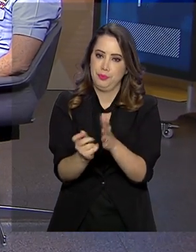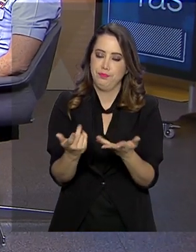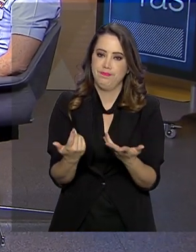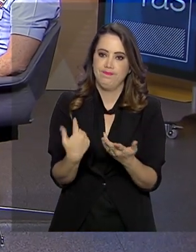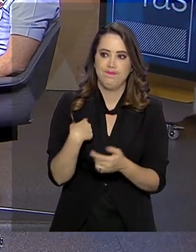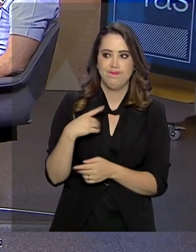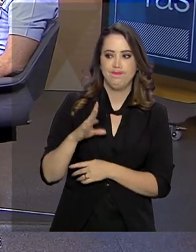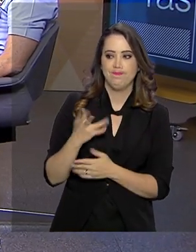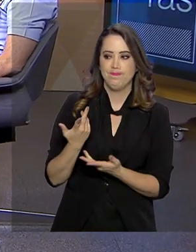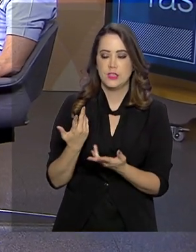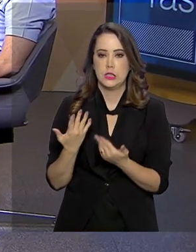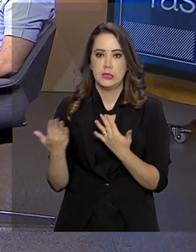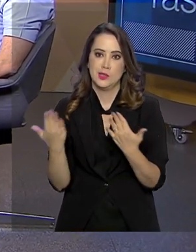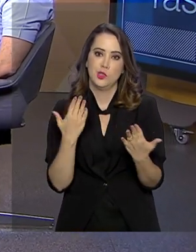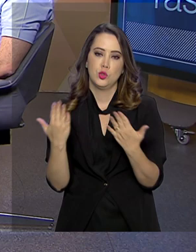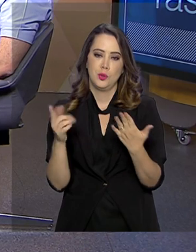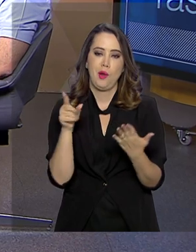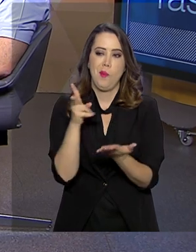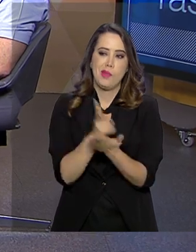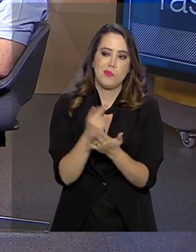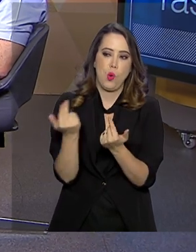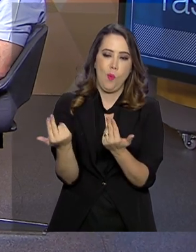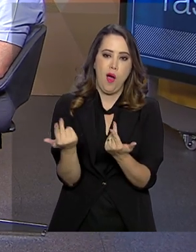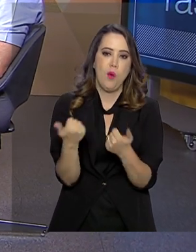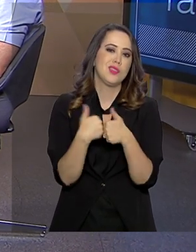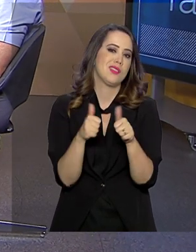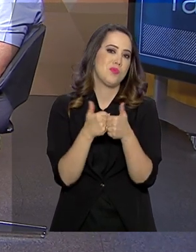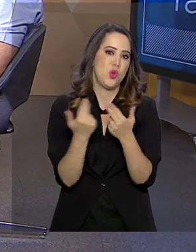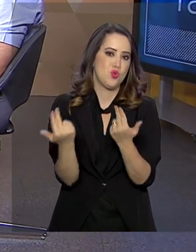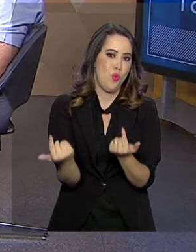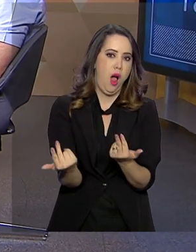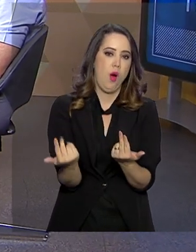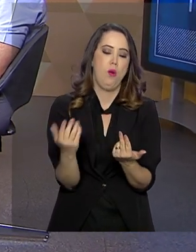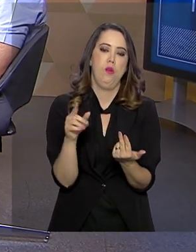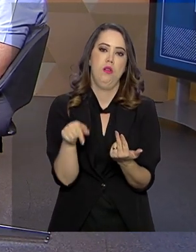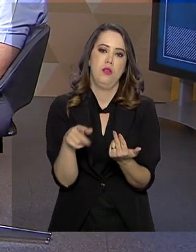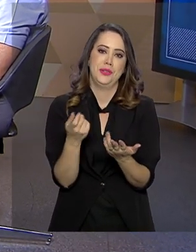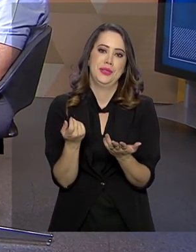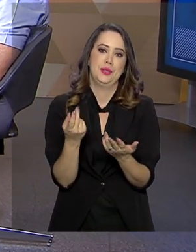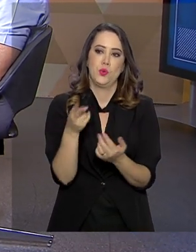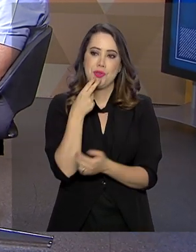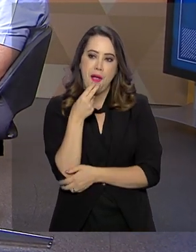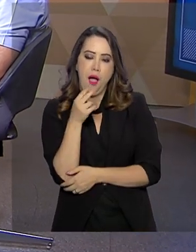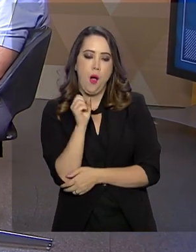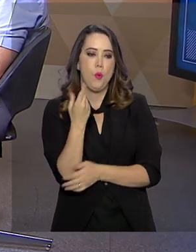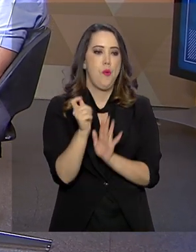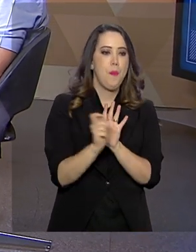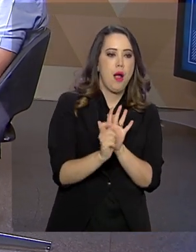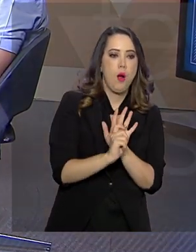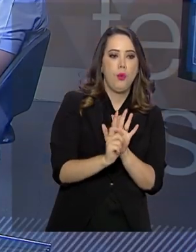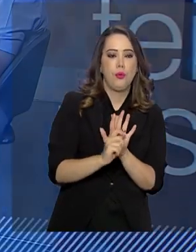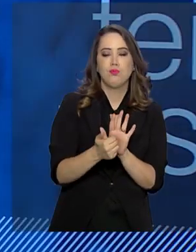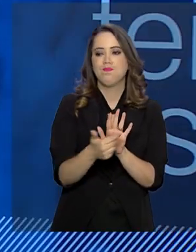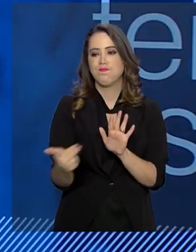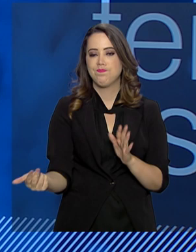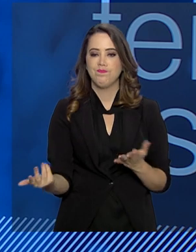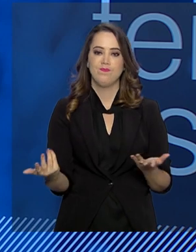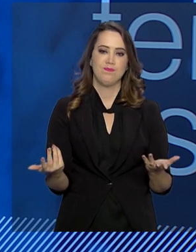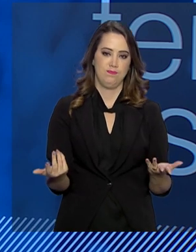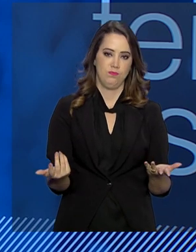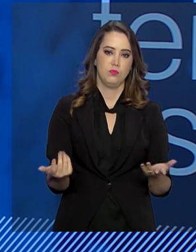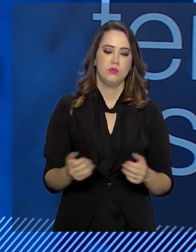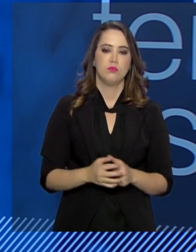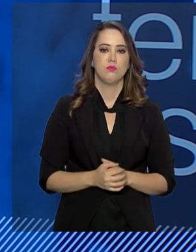a mesma logística. Era a mesma cadeia logística que tanto transportava o cigarro quanto